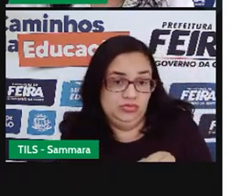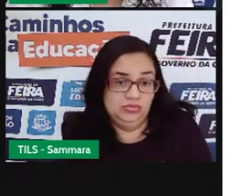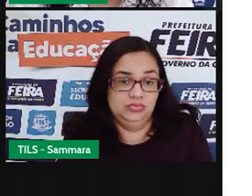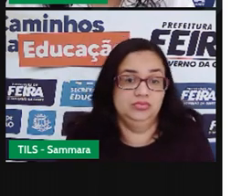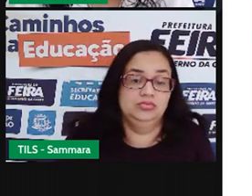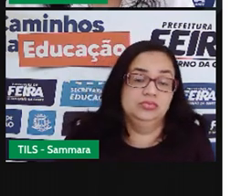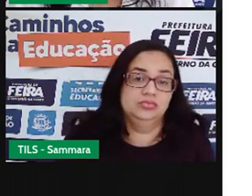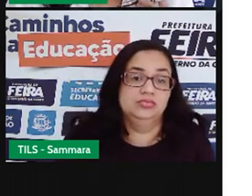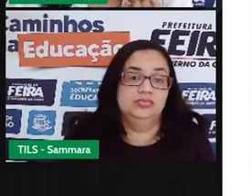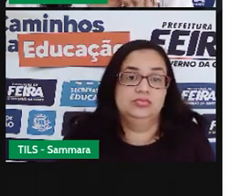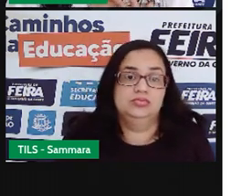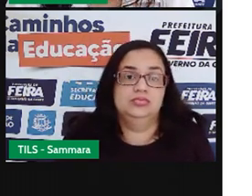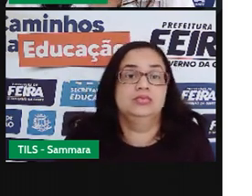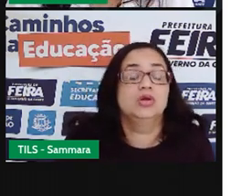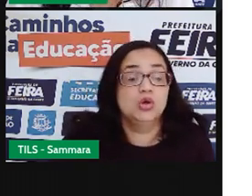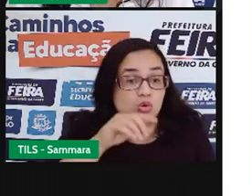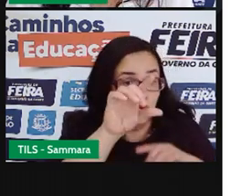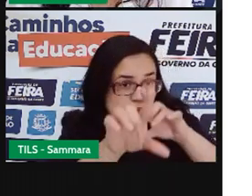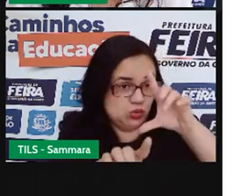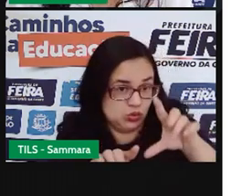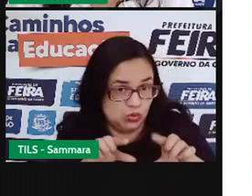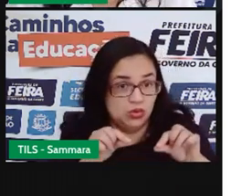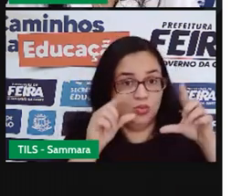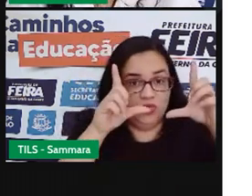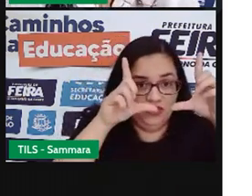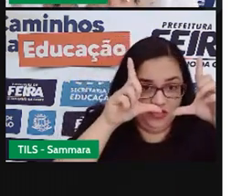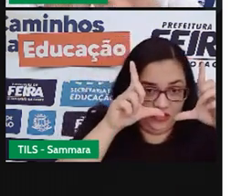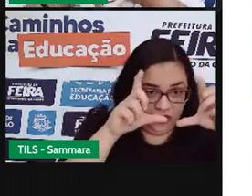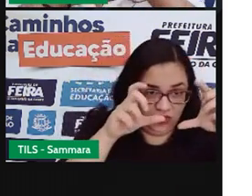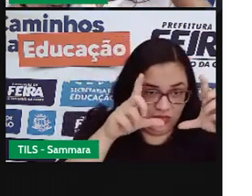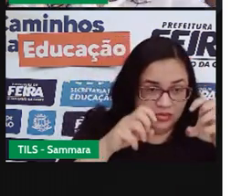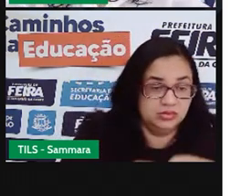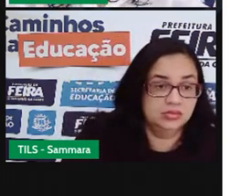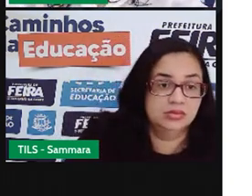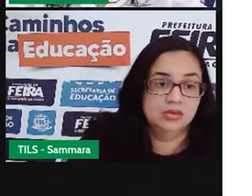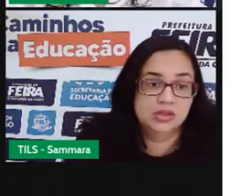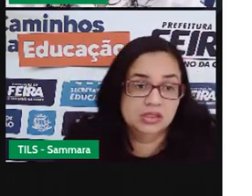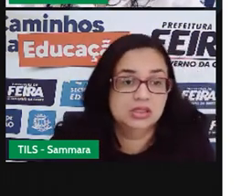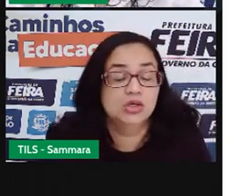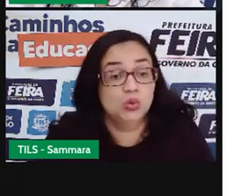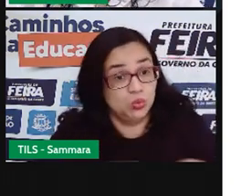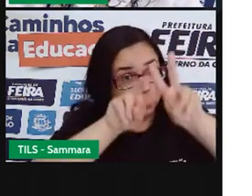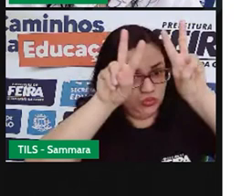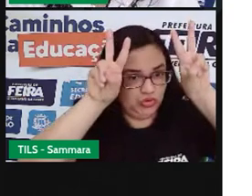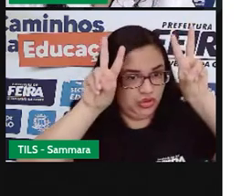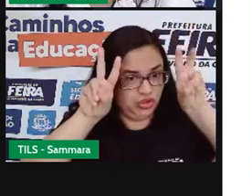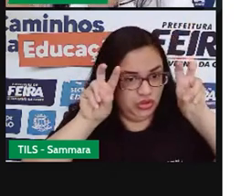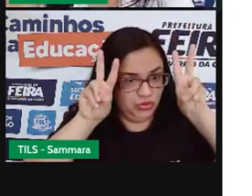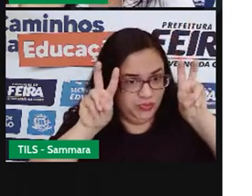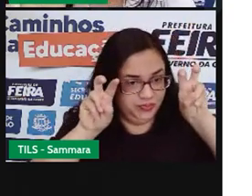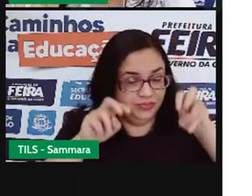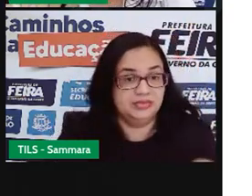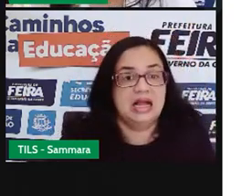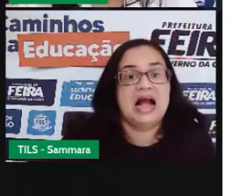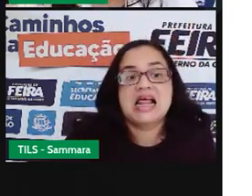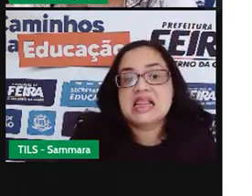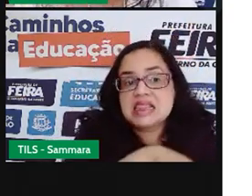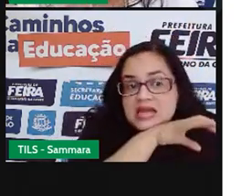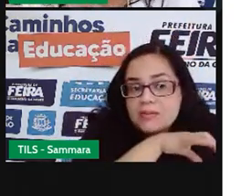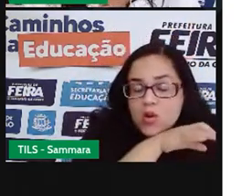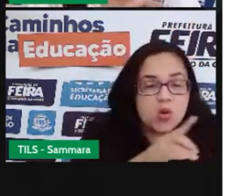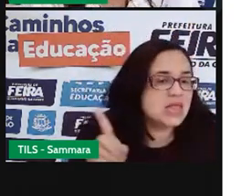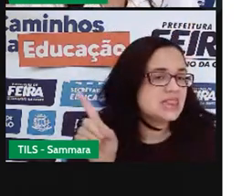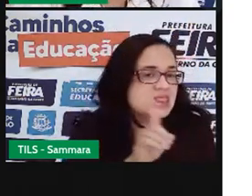Então, escolhi uma foto. Tcham, tcham, olha o meu título. Animal